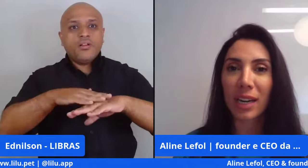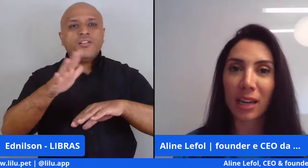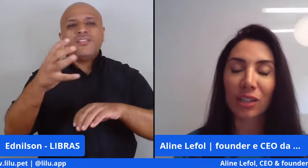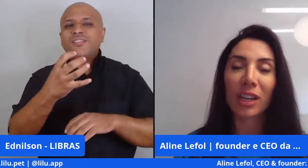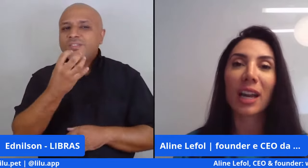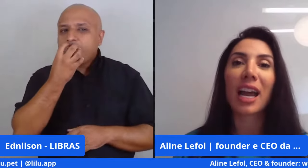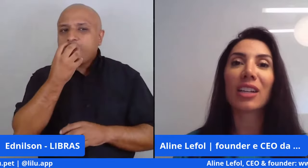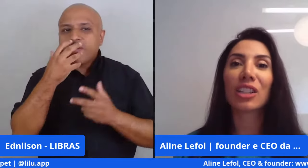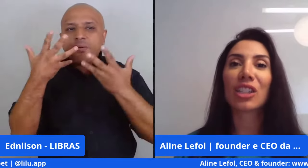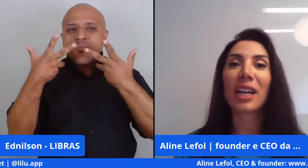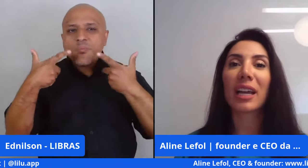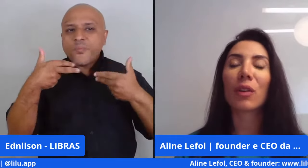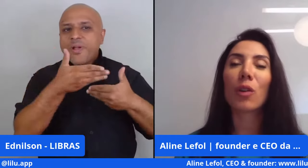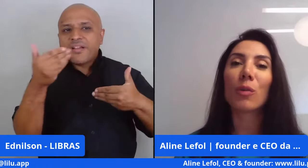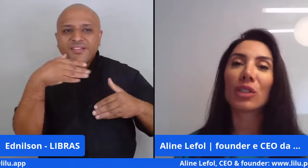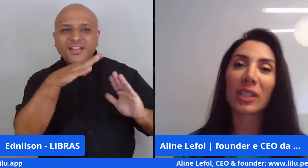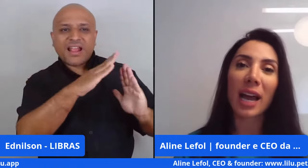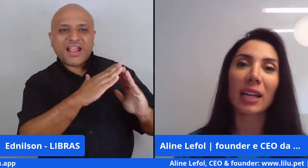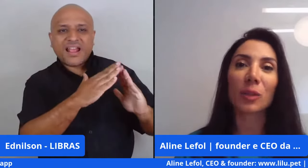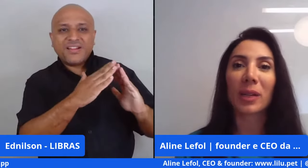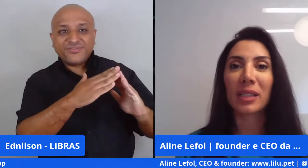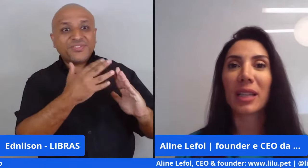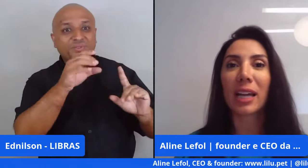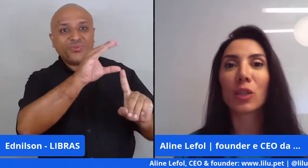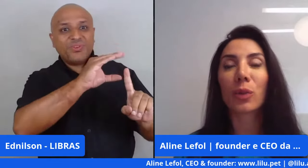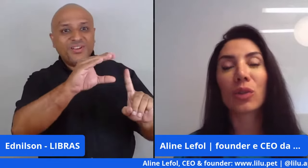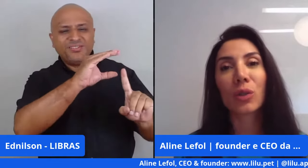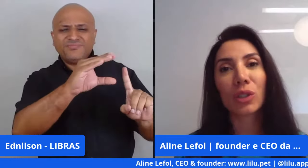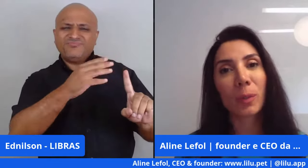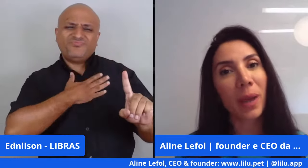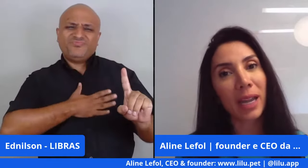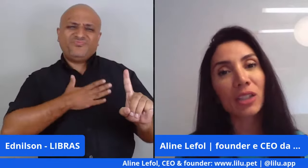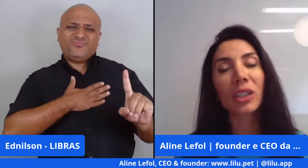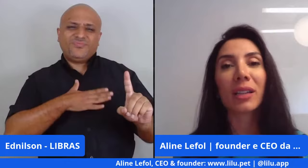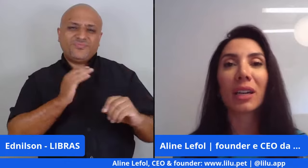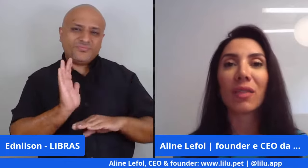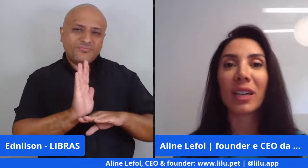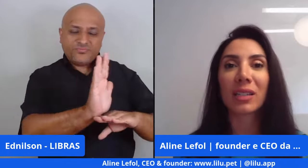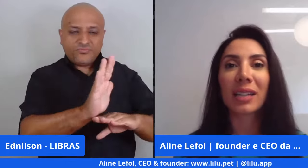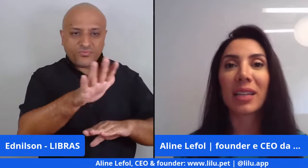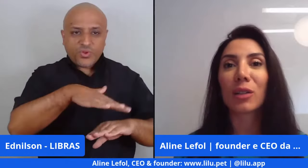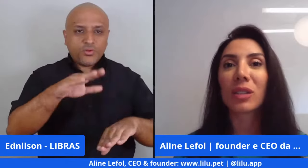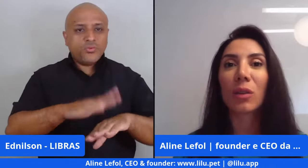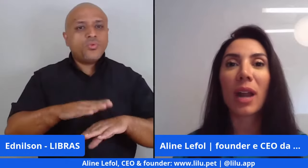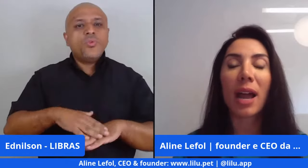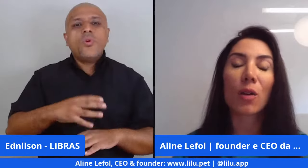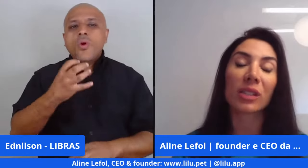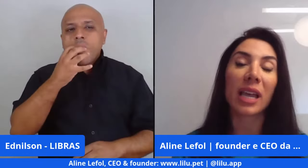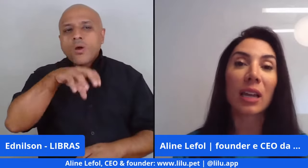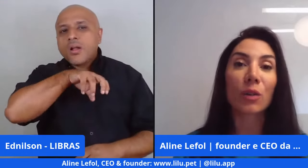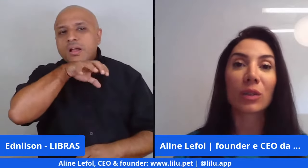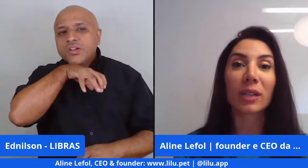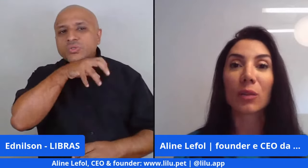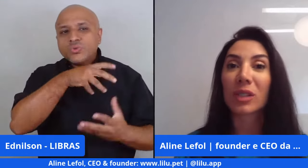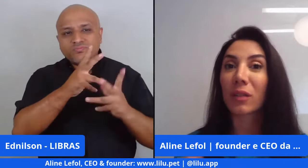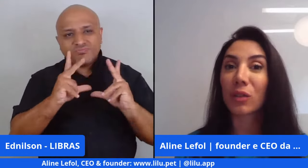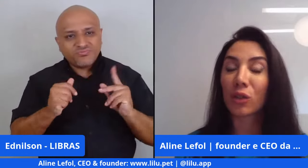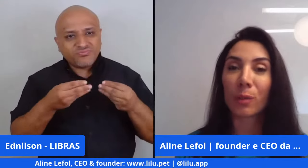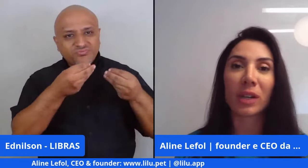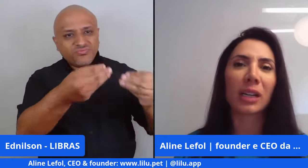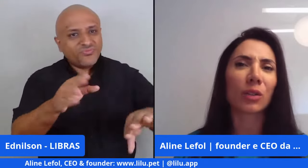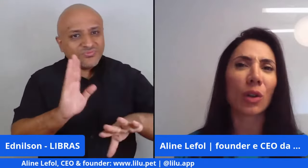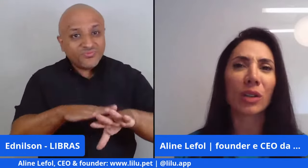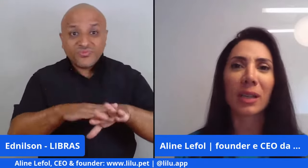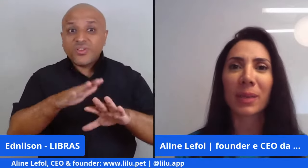casa do cliente. A gente leva comodidade e praticidade para os tutores de PET, que, através da tela do celular, conseguem contratar um